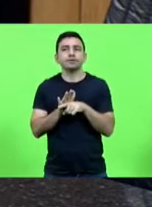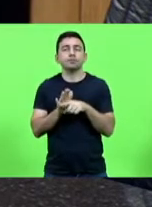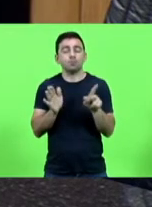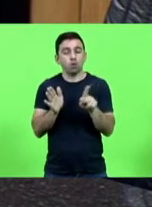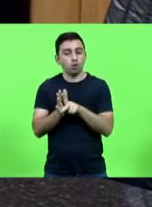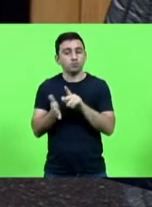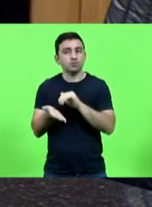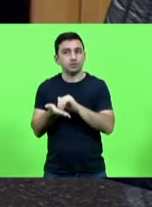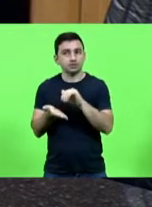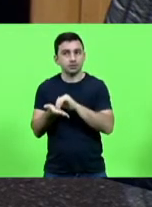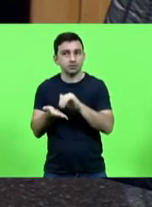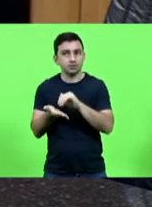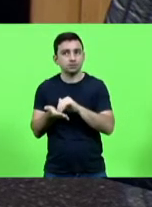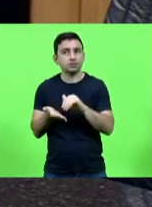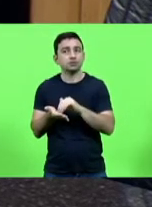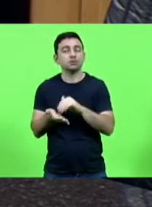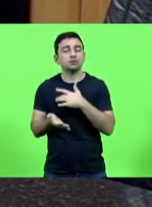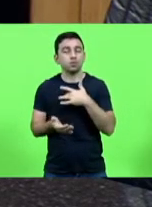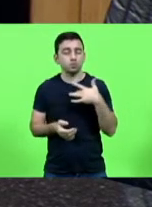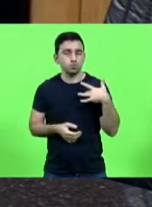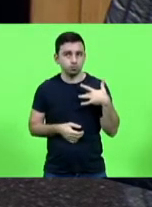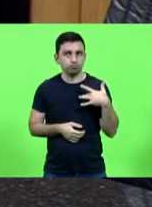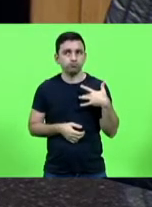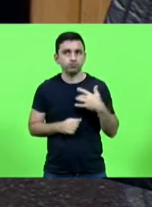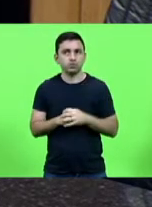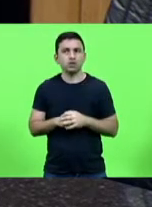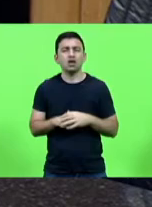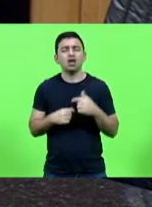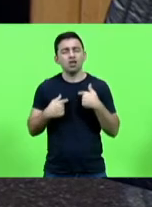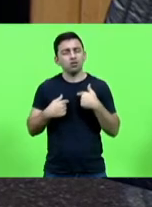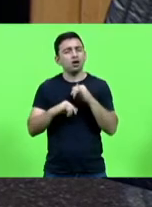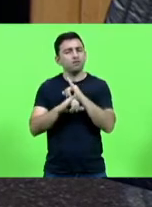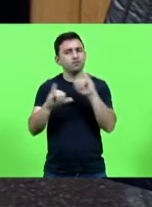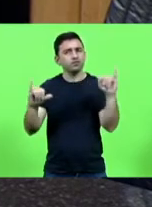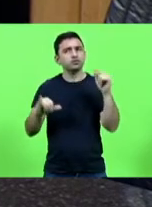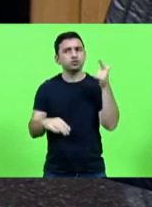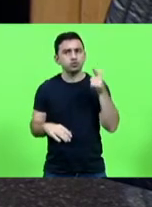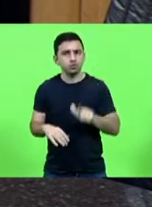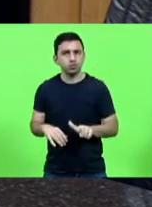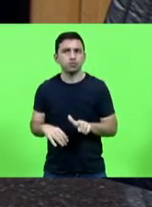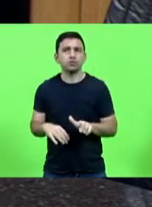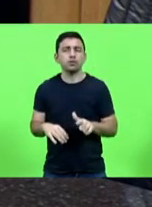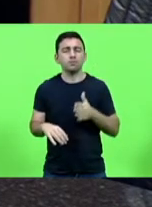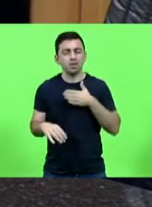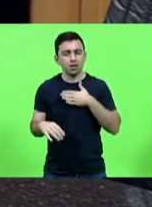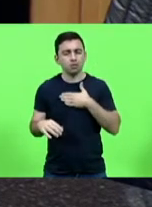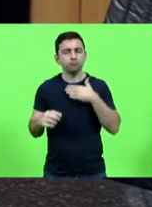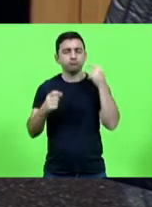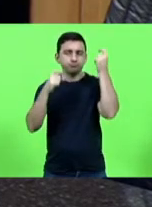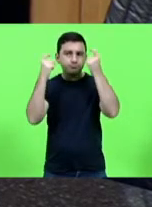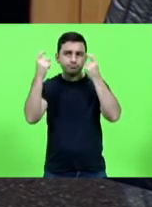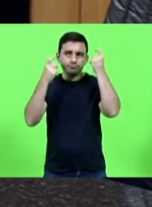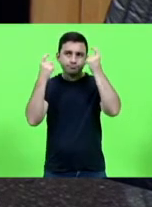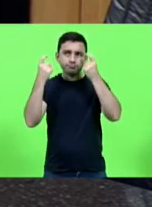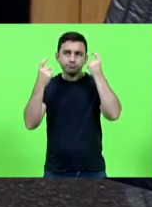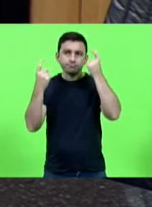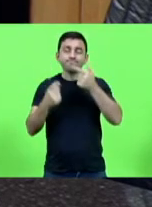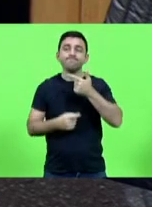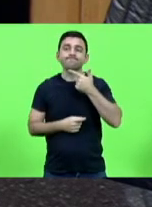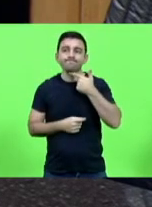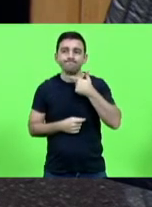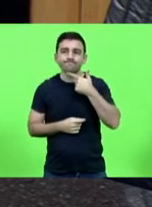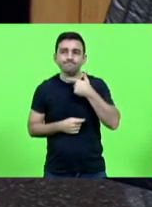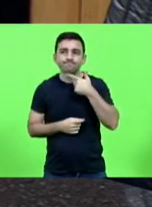secretaria de estado de saúde e manifesto mais uma vez então também essa minha preocupação e esse desejo